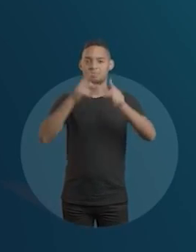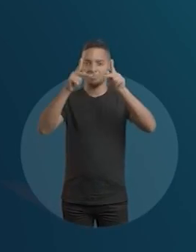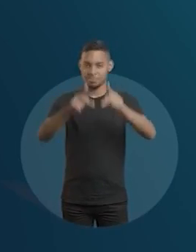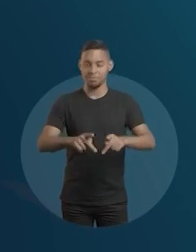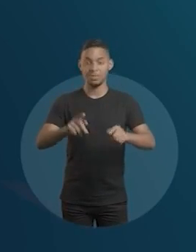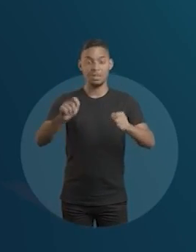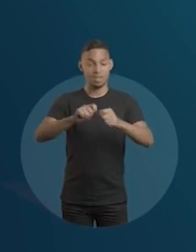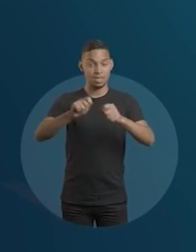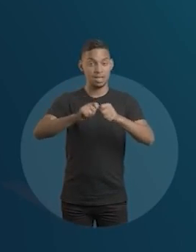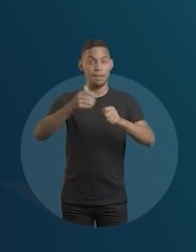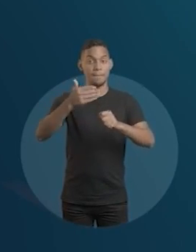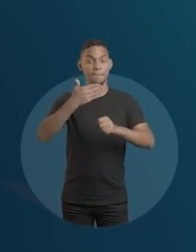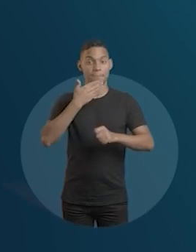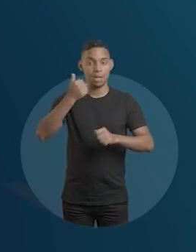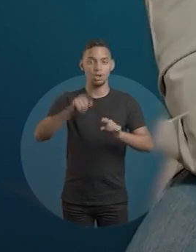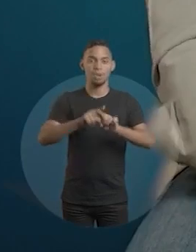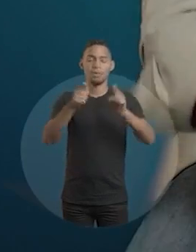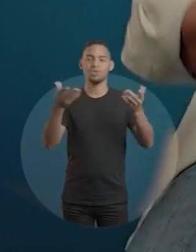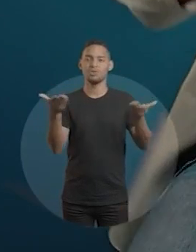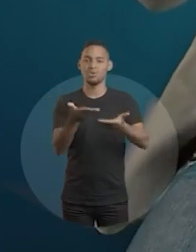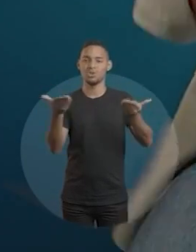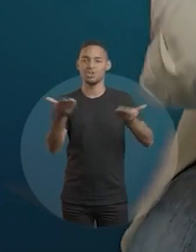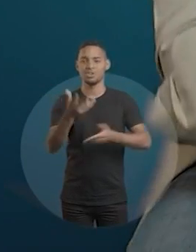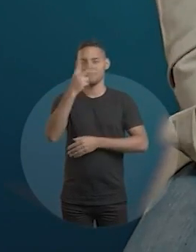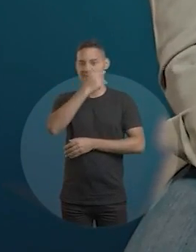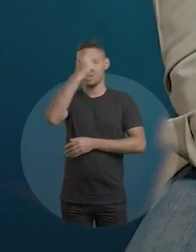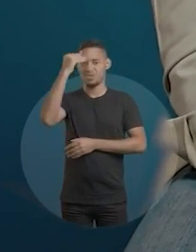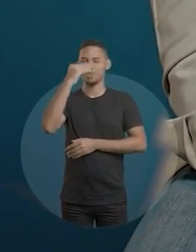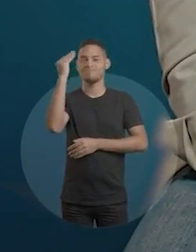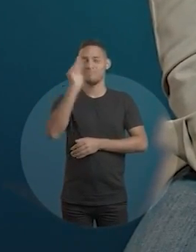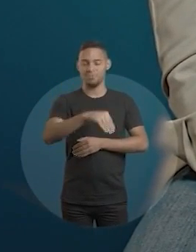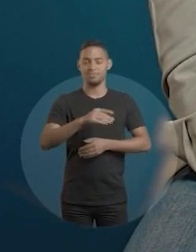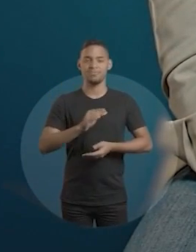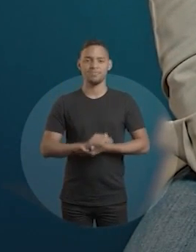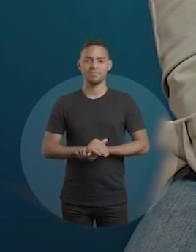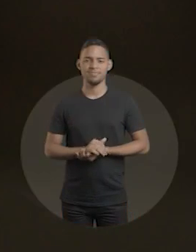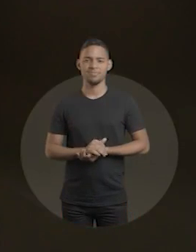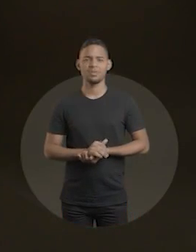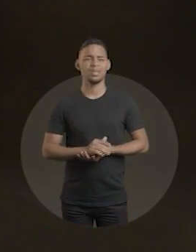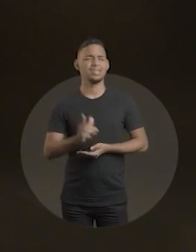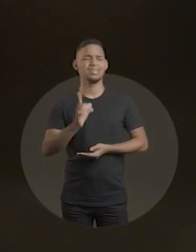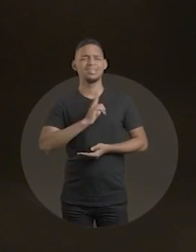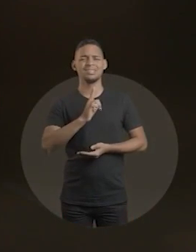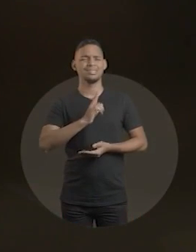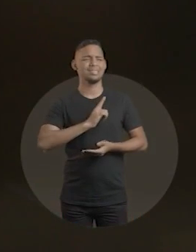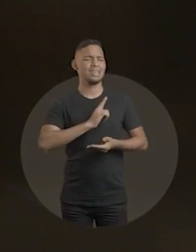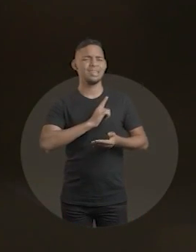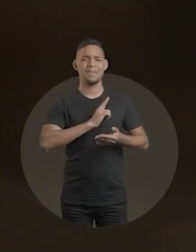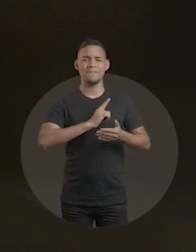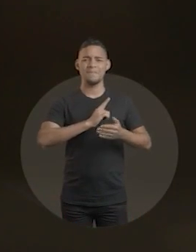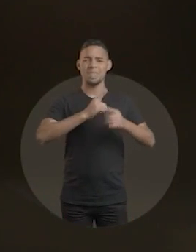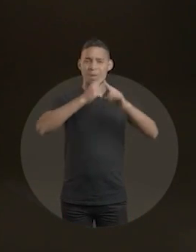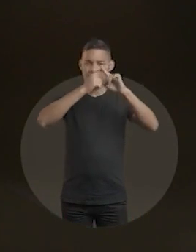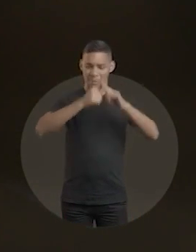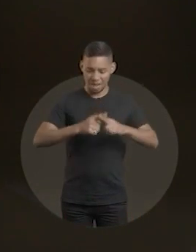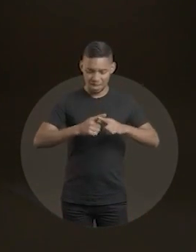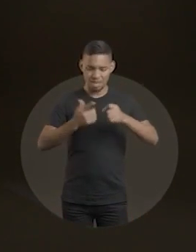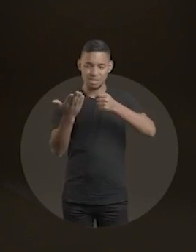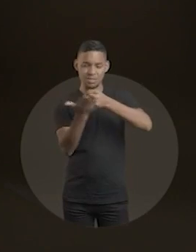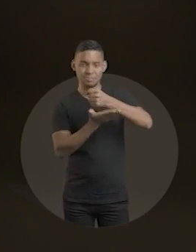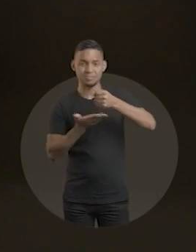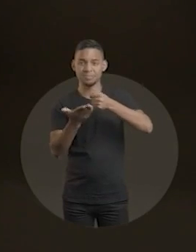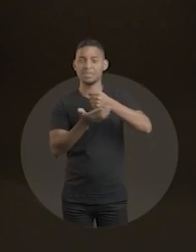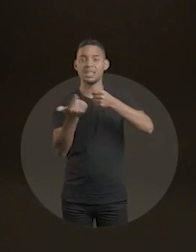fazer o seu melhor. E que, infelizmente, estão sendo ignorados pela atual gestão. Tem muito funcionário público que, no